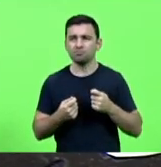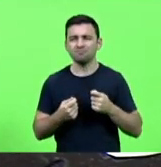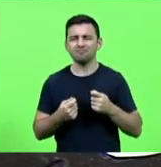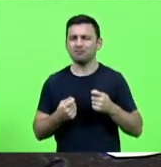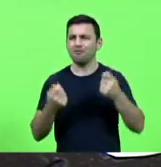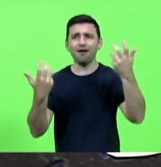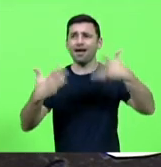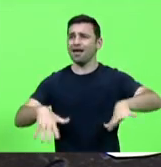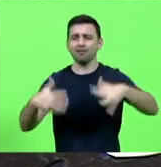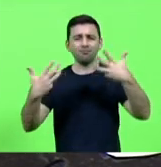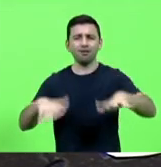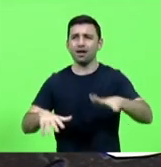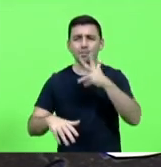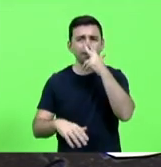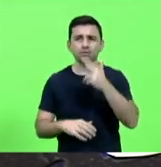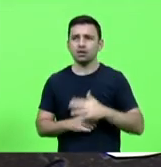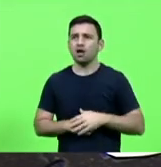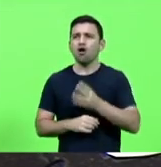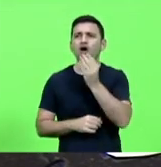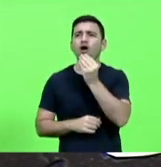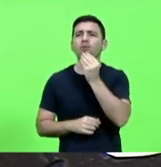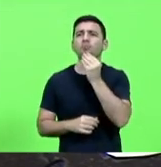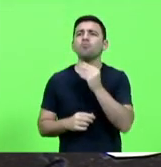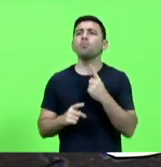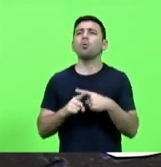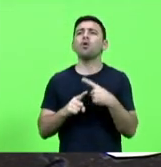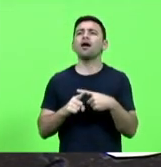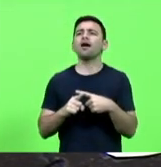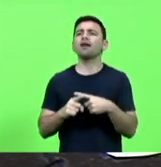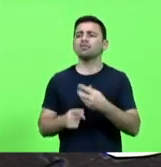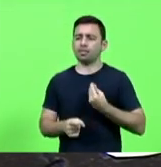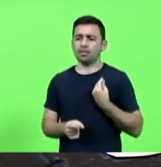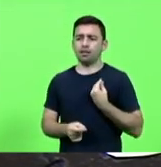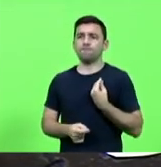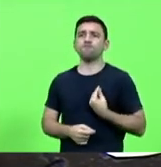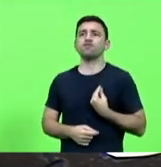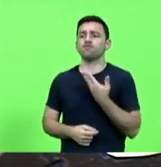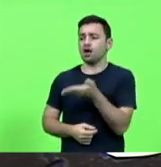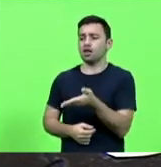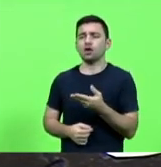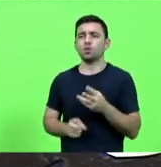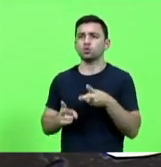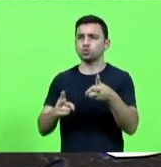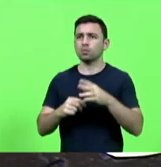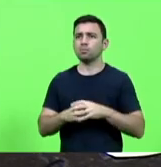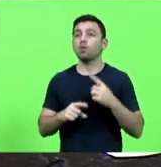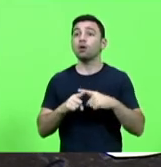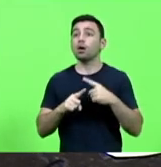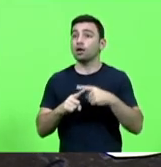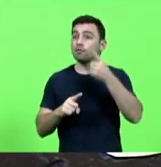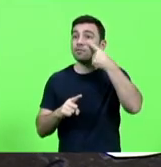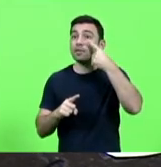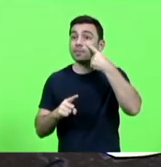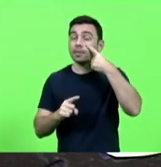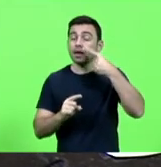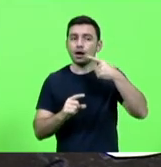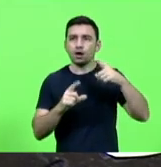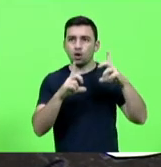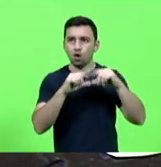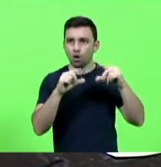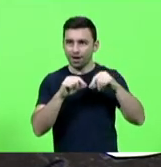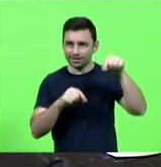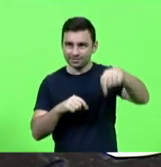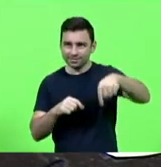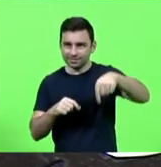tá mas isso é tão óbvio né por que essas coisas existem por que que isso existe bom vamos olhar então o nosso congresso nacional porque aqui no Brasil